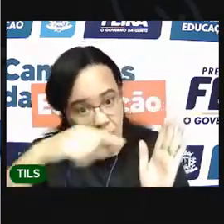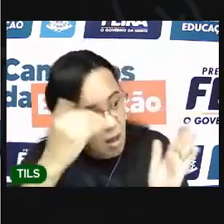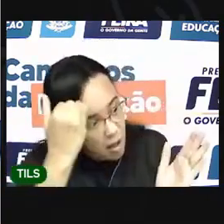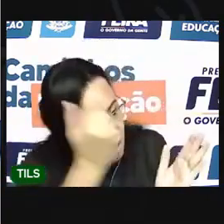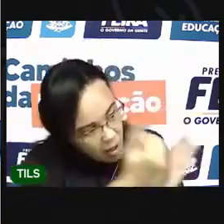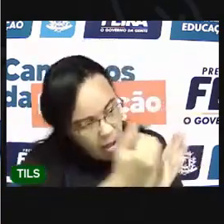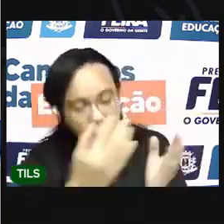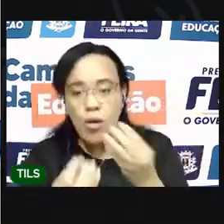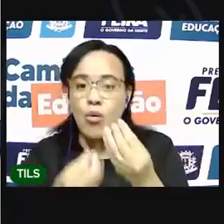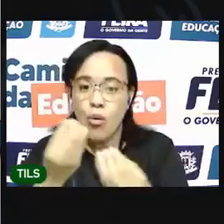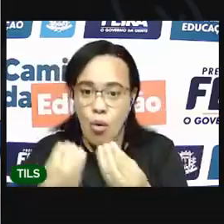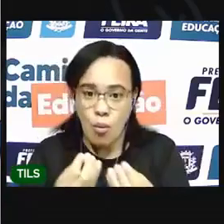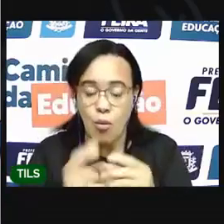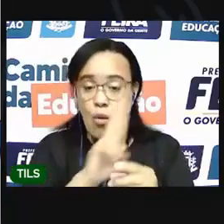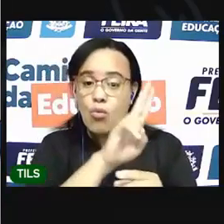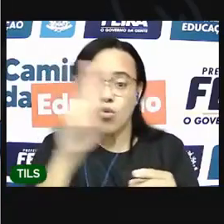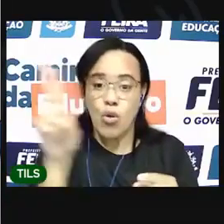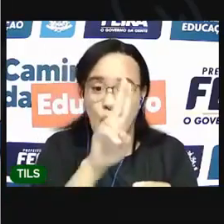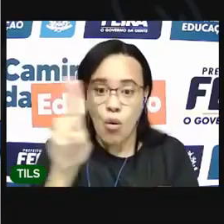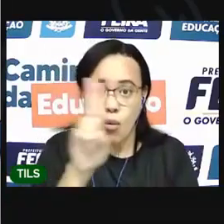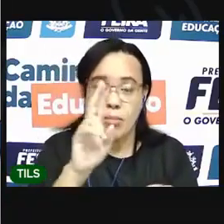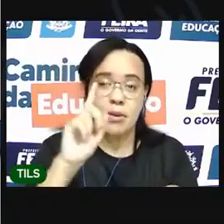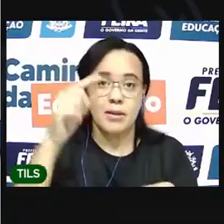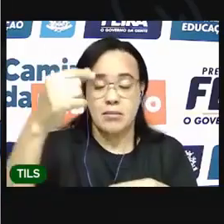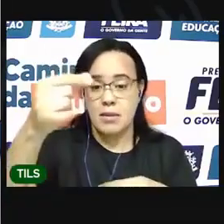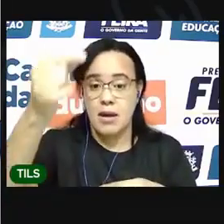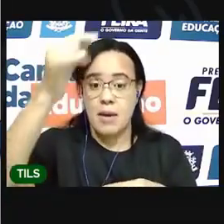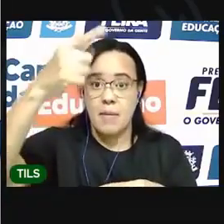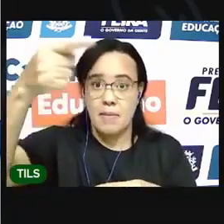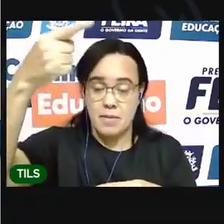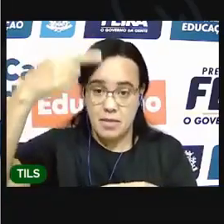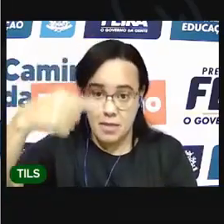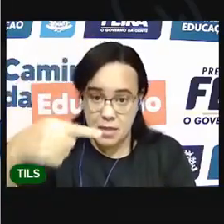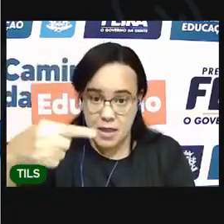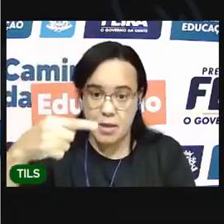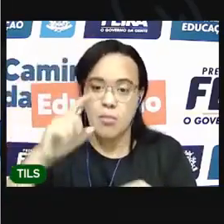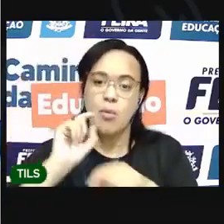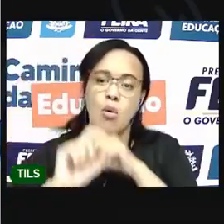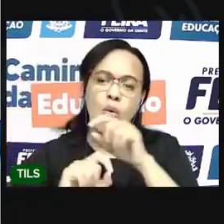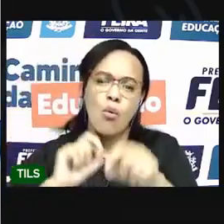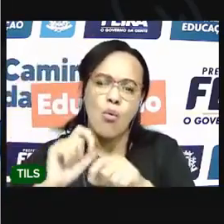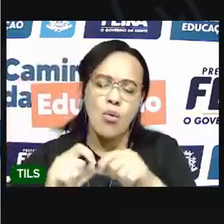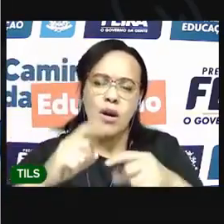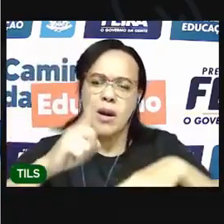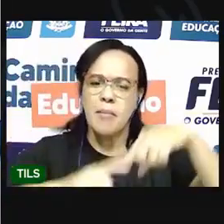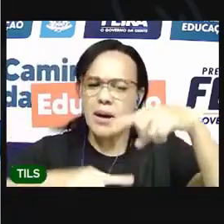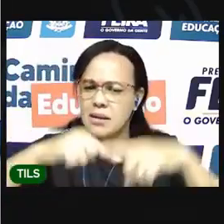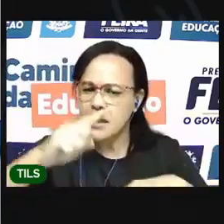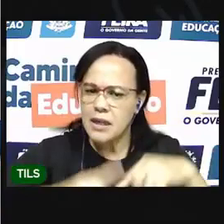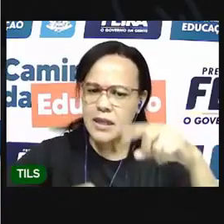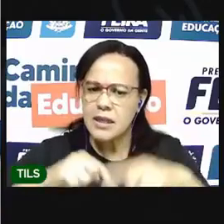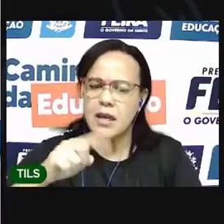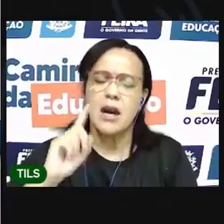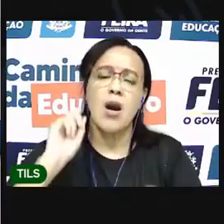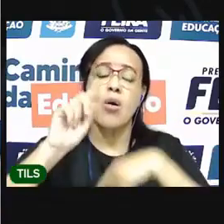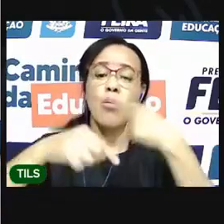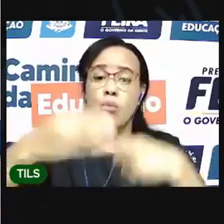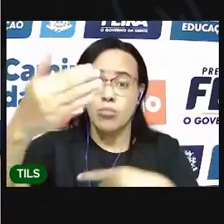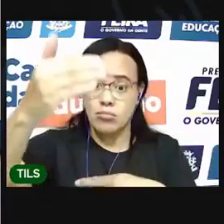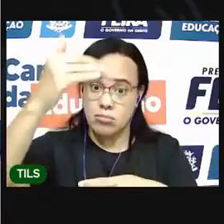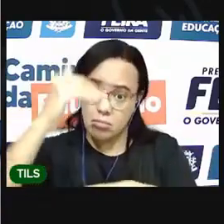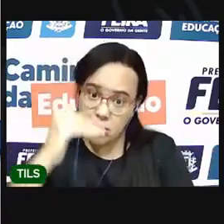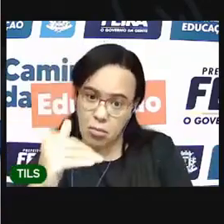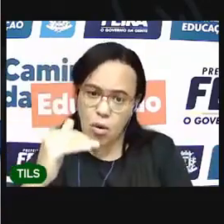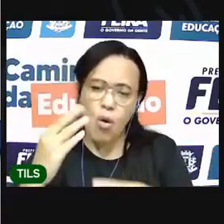depois vinha a listagem de materiais, de ingredientes, e depois vinha o modo de fazer com as instruções, com o passo